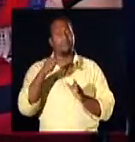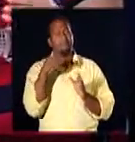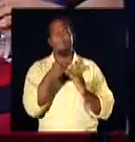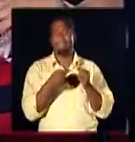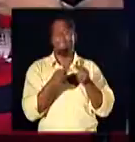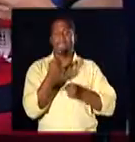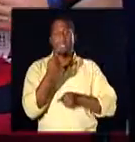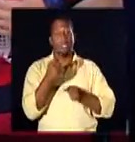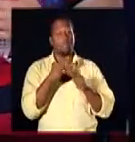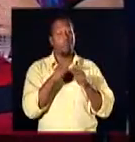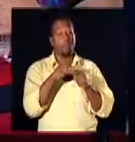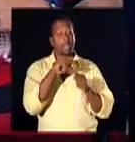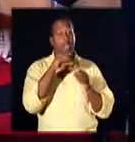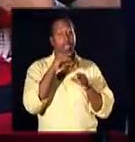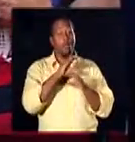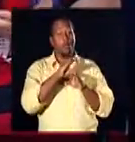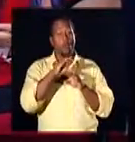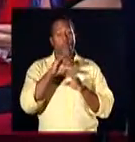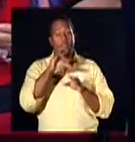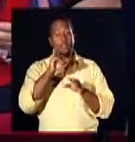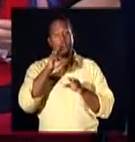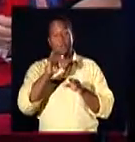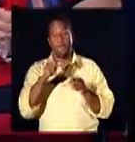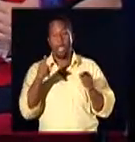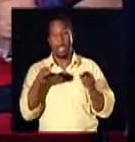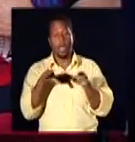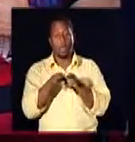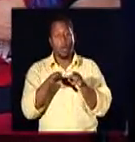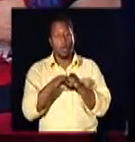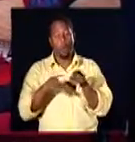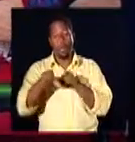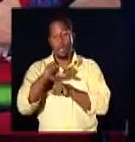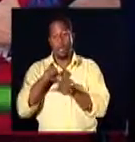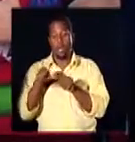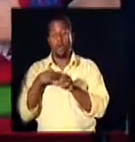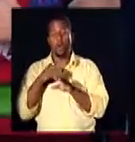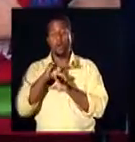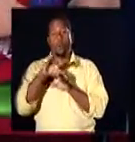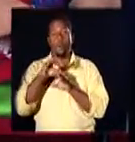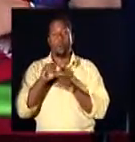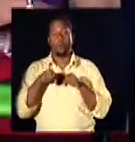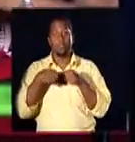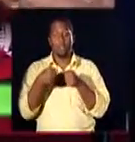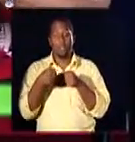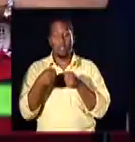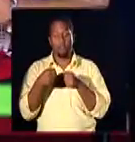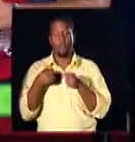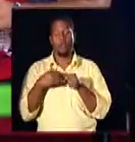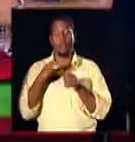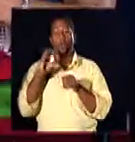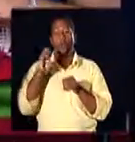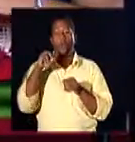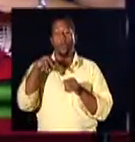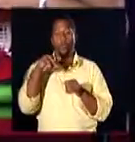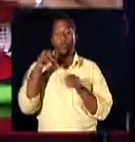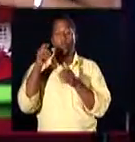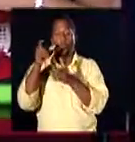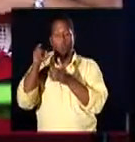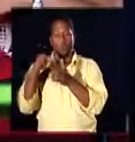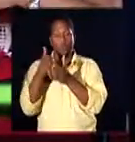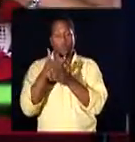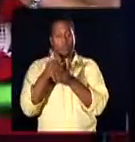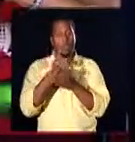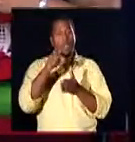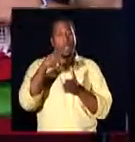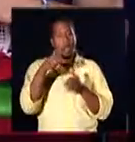inadequado, porque o Código Civil regulava relações entre iguais e o Código de Defesa do Consumidor regula relações entre desiguais, entre